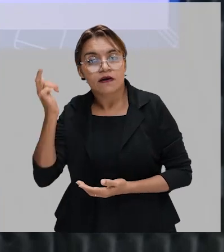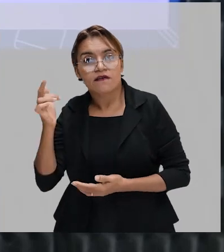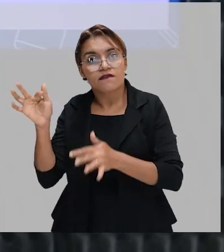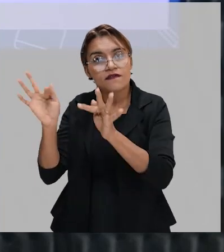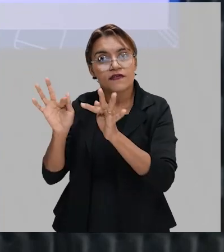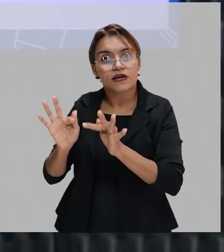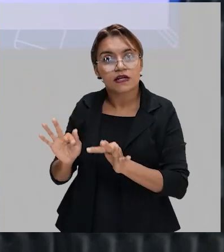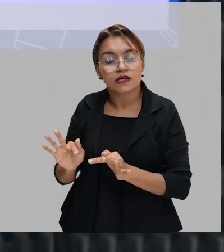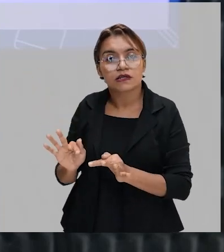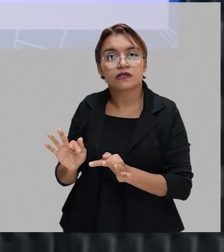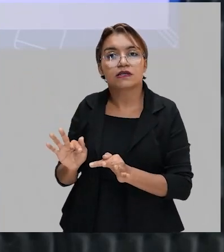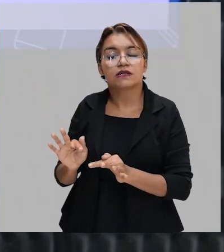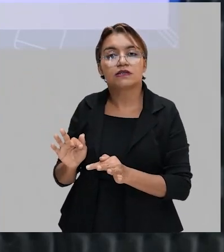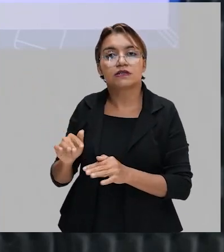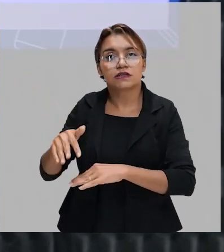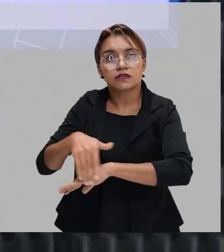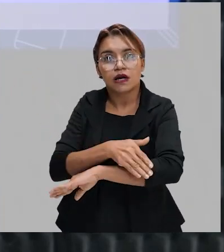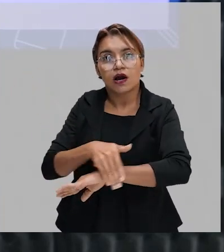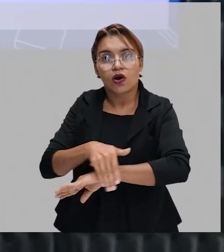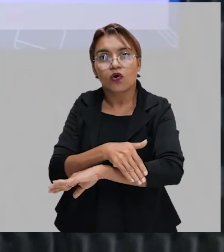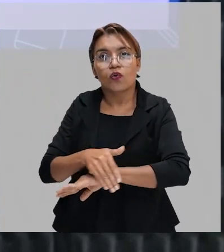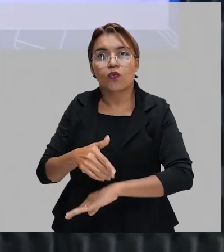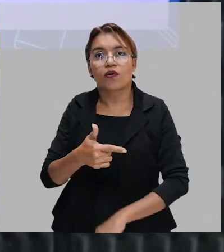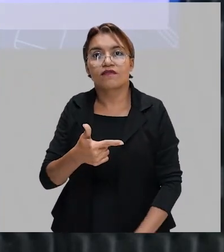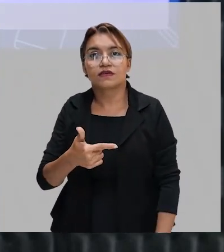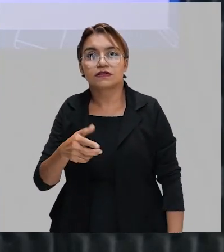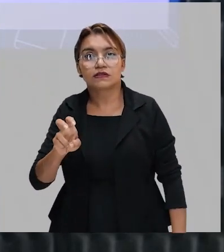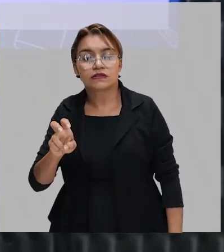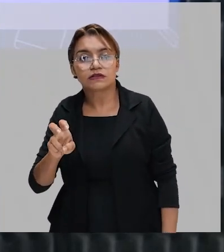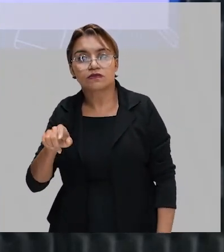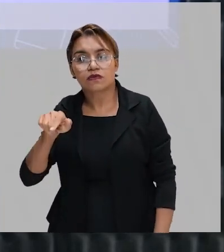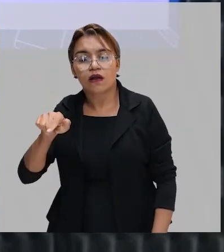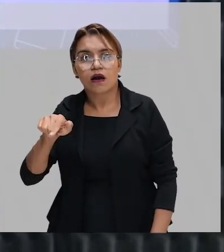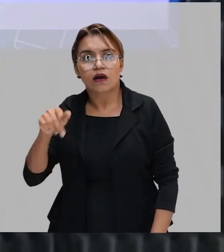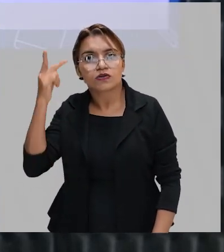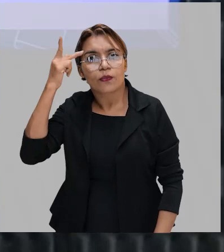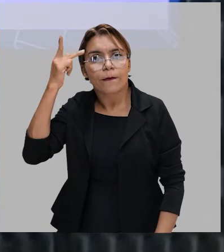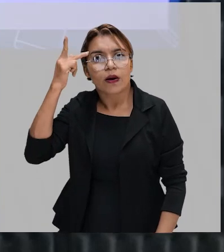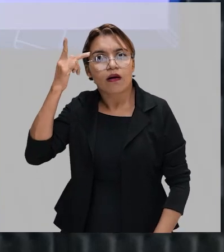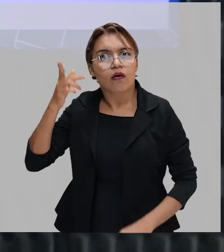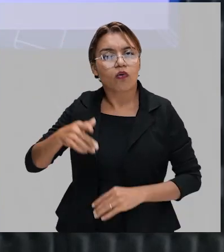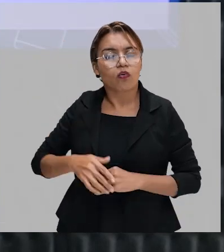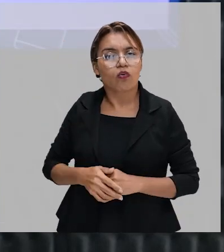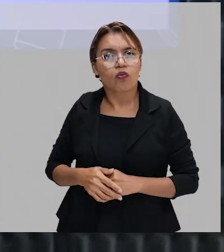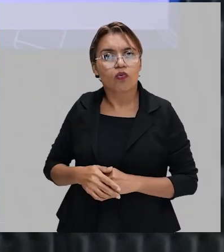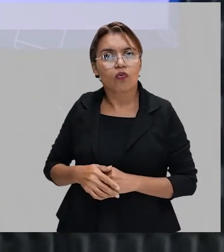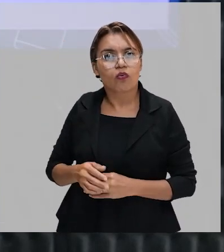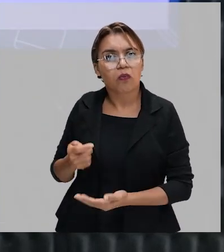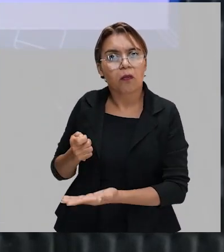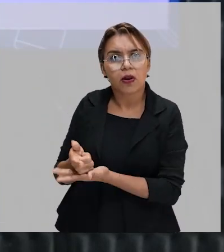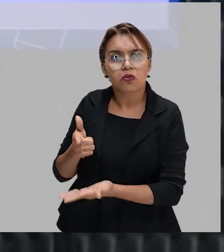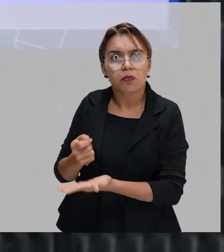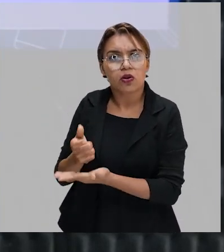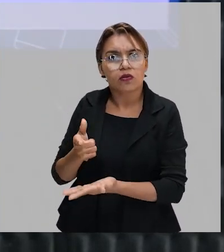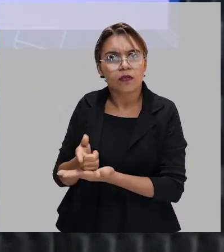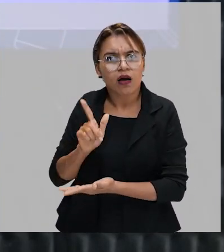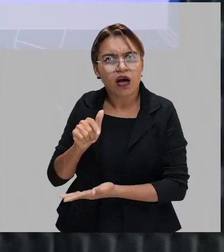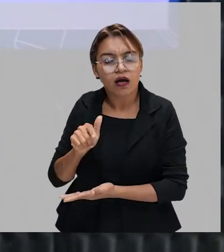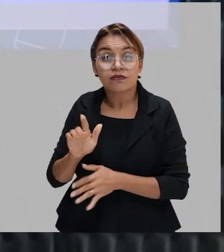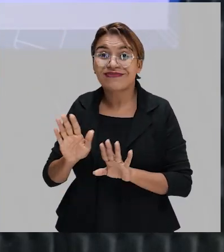rua 25 de março, lá em São Paulo, fazendo compras. Não foi assim que aconteceu. A gente tem um